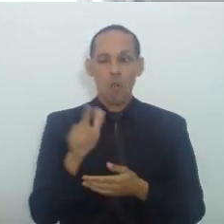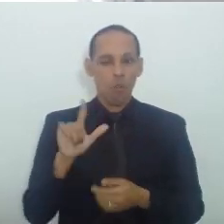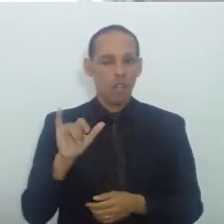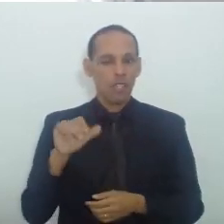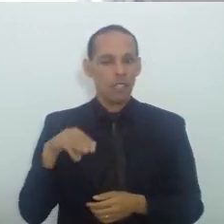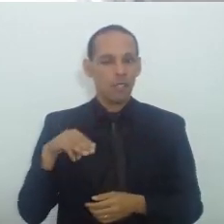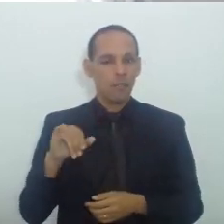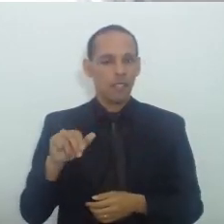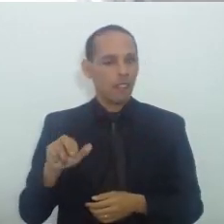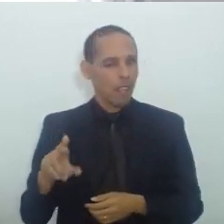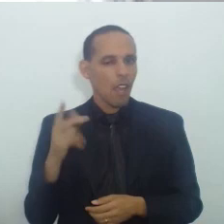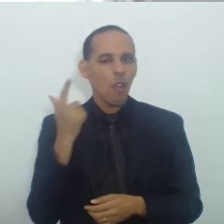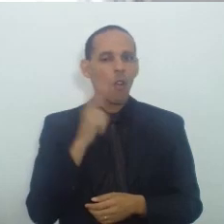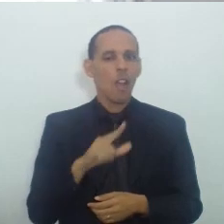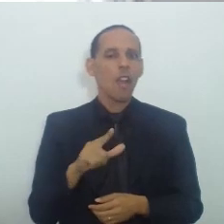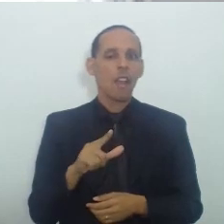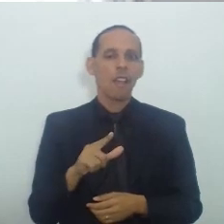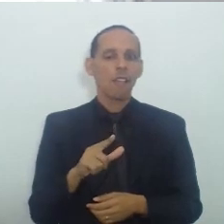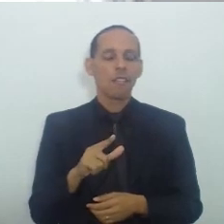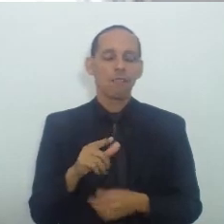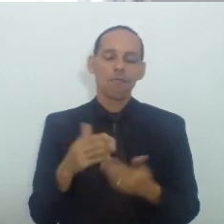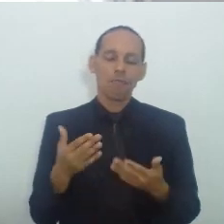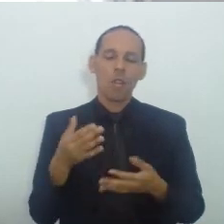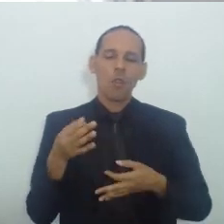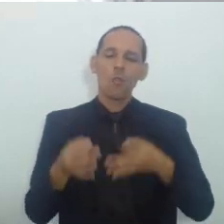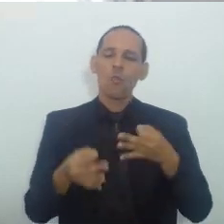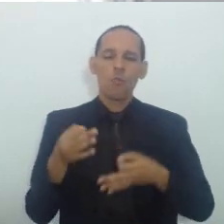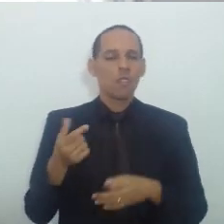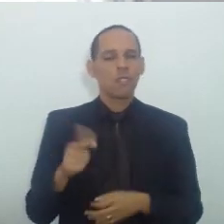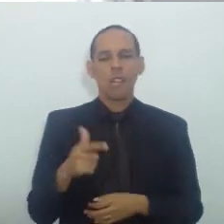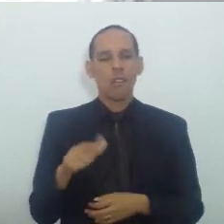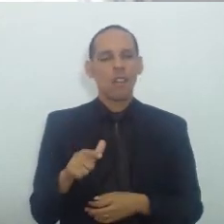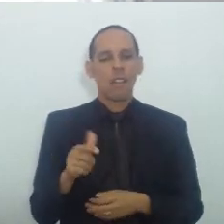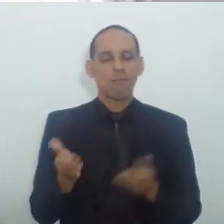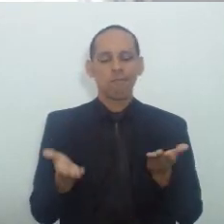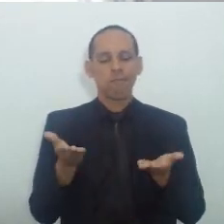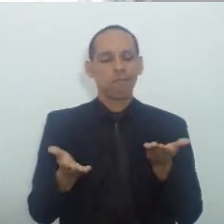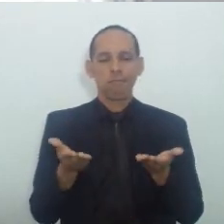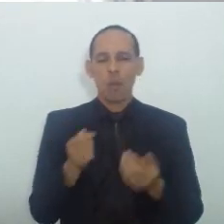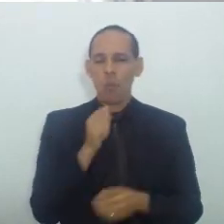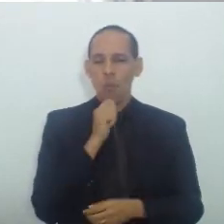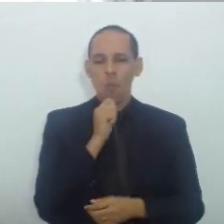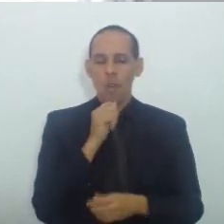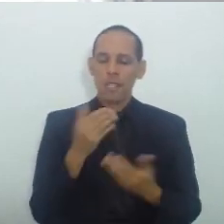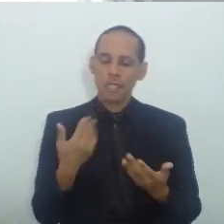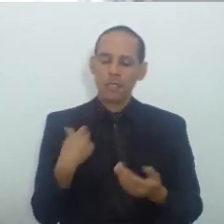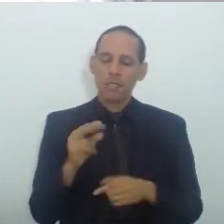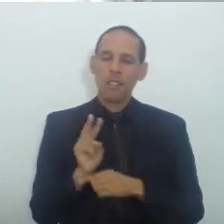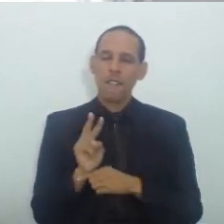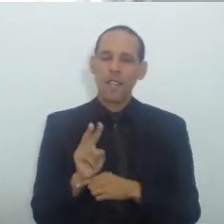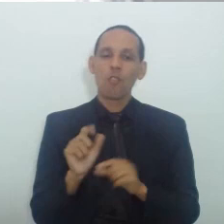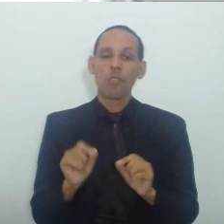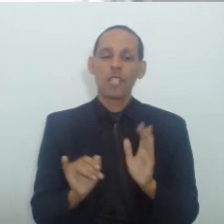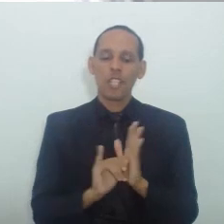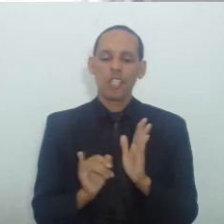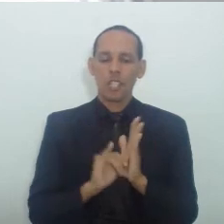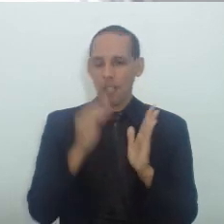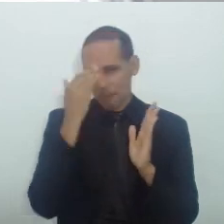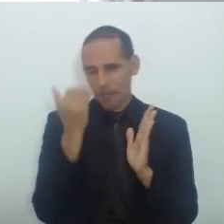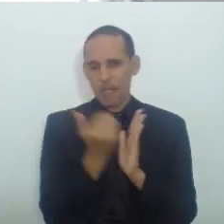Então Acho que A medida Não é justa E por isso Eu defendo Que seja Aplicada A norma Gradital E da lei